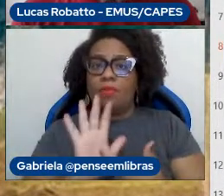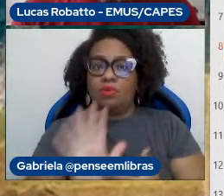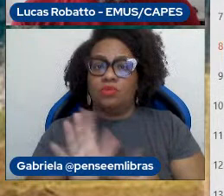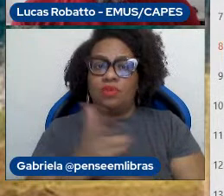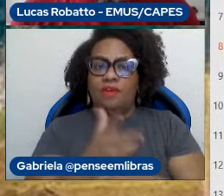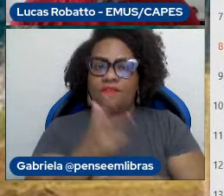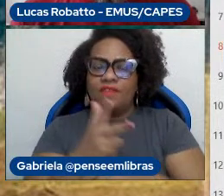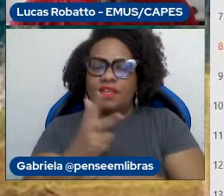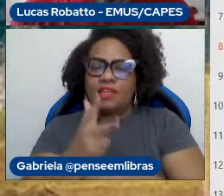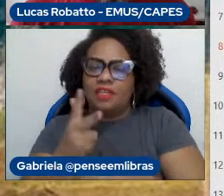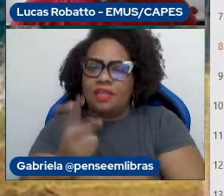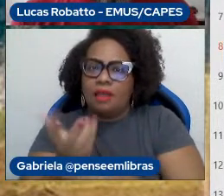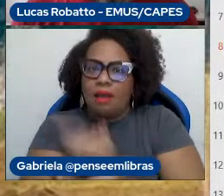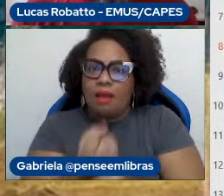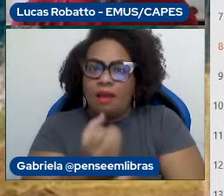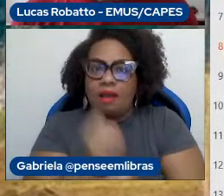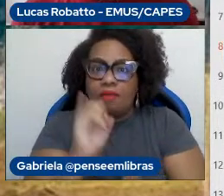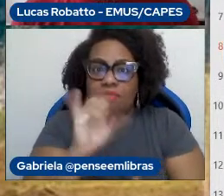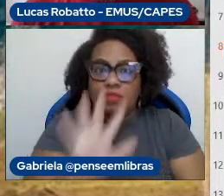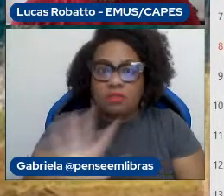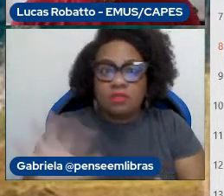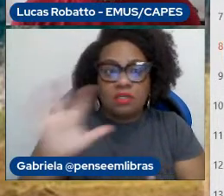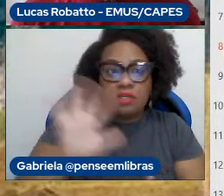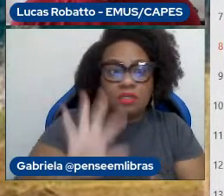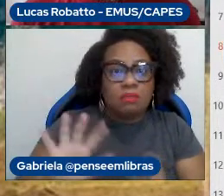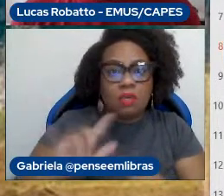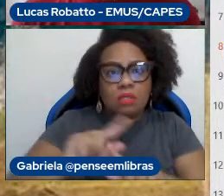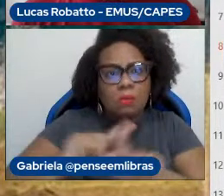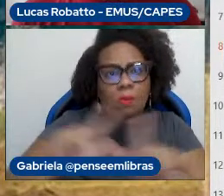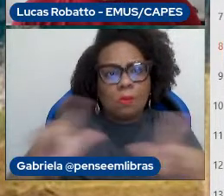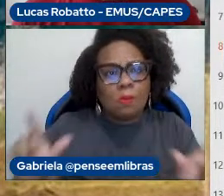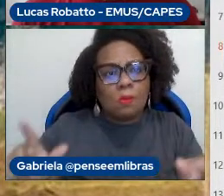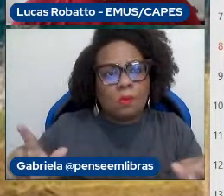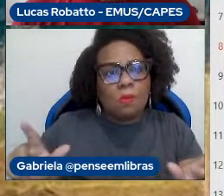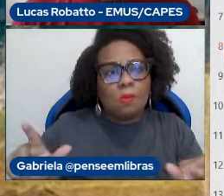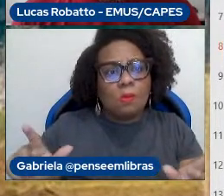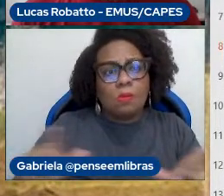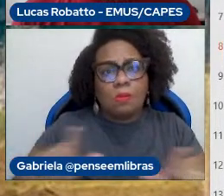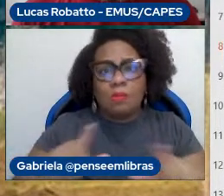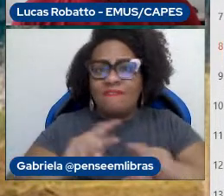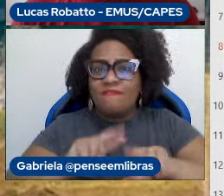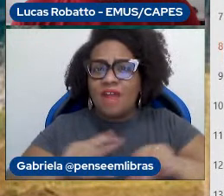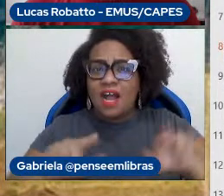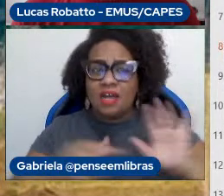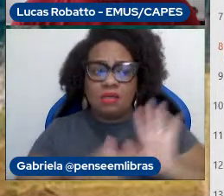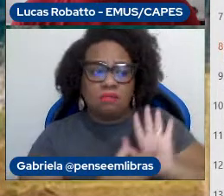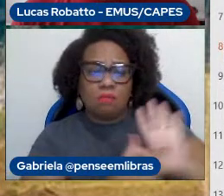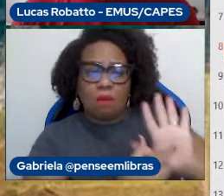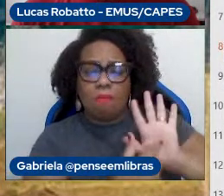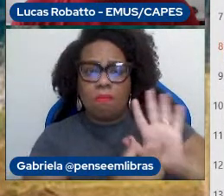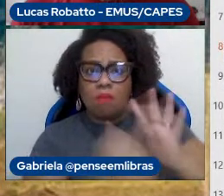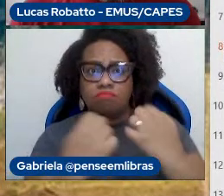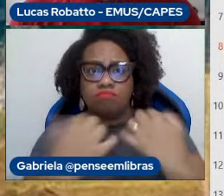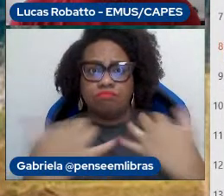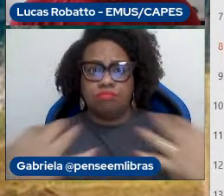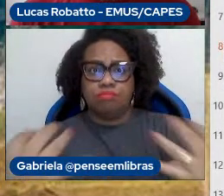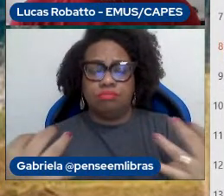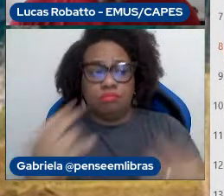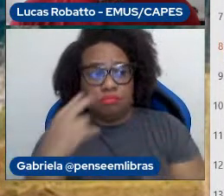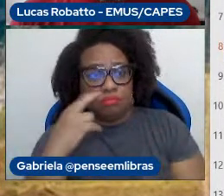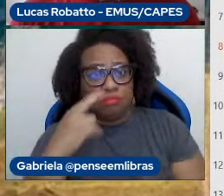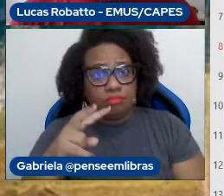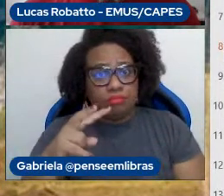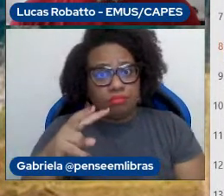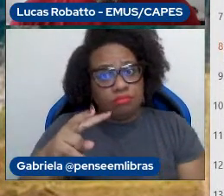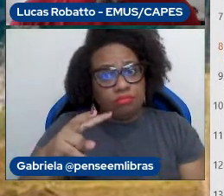gravações com imagem e sem imagem para diversos públicos para que avassem a qualidade do músico e